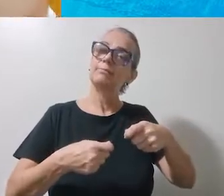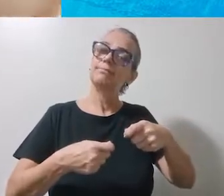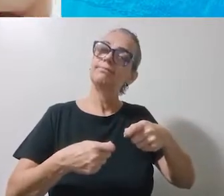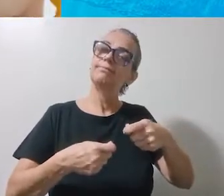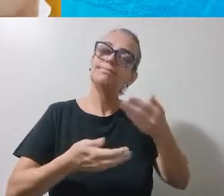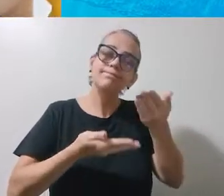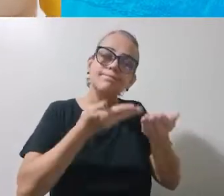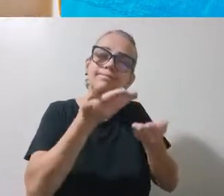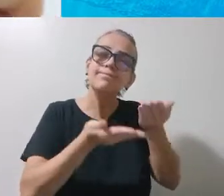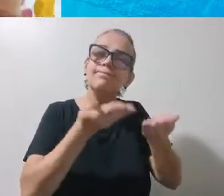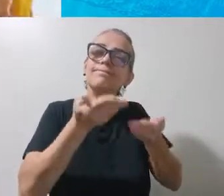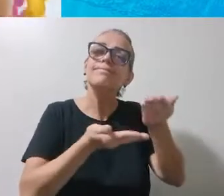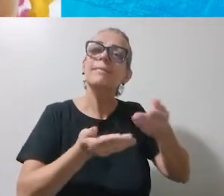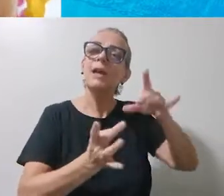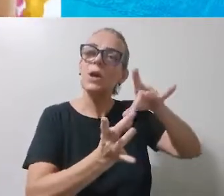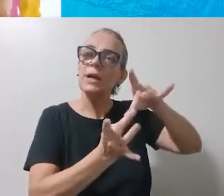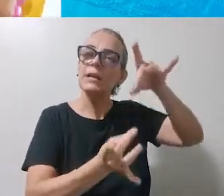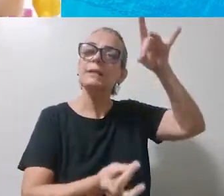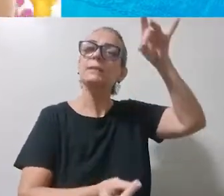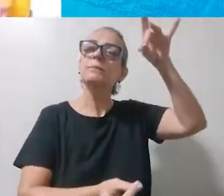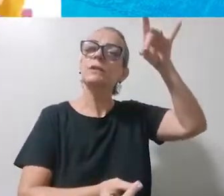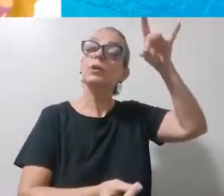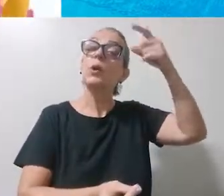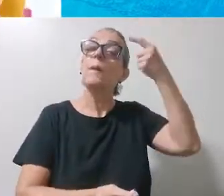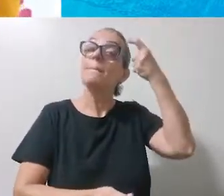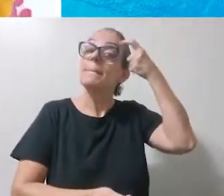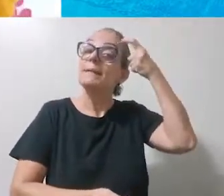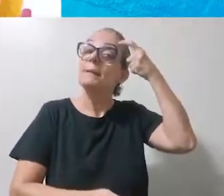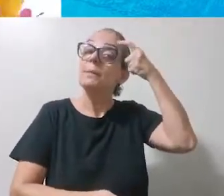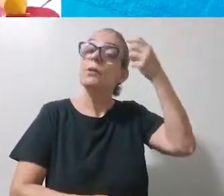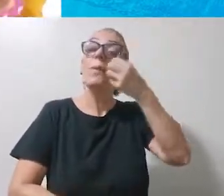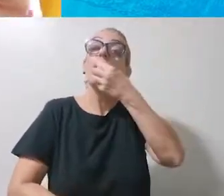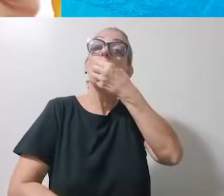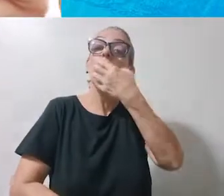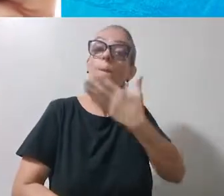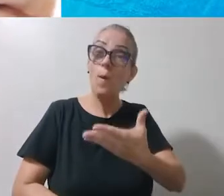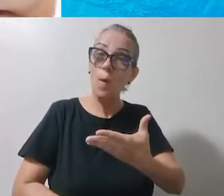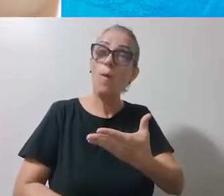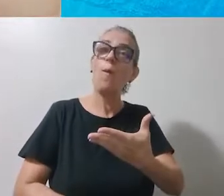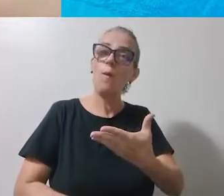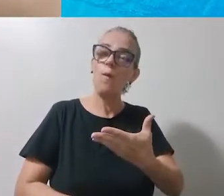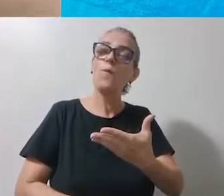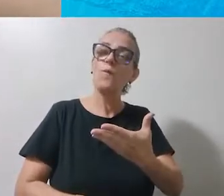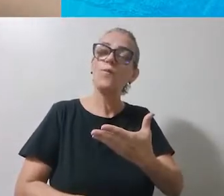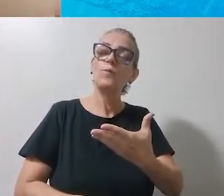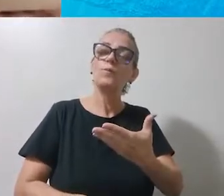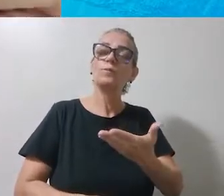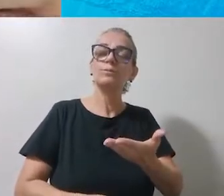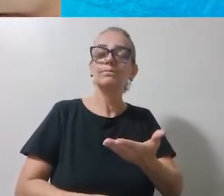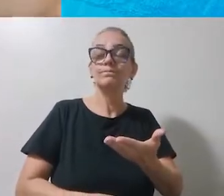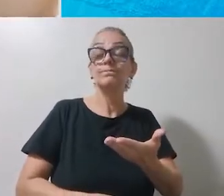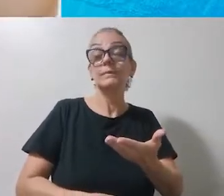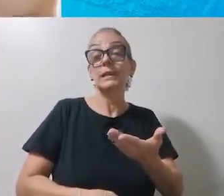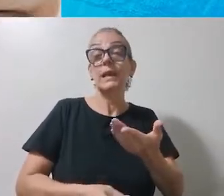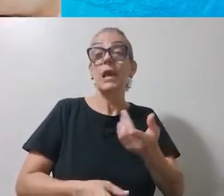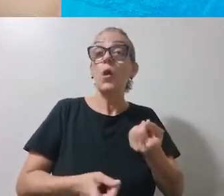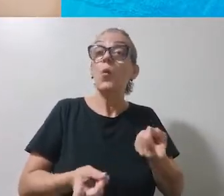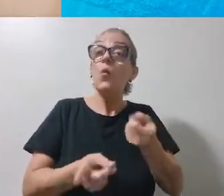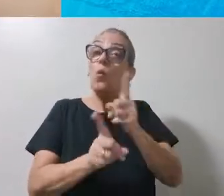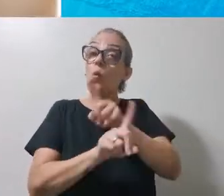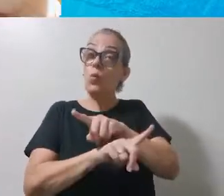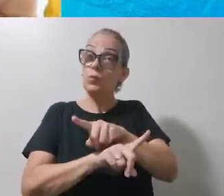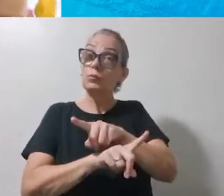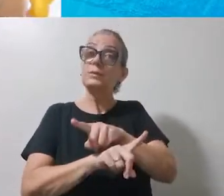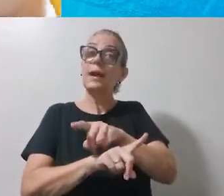com bons pensamentos, entendeu? E ao contrário disso, quando nossos pensamentos são